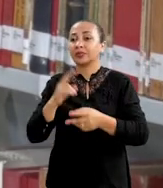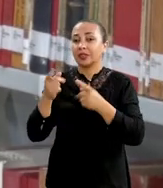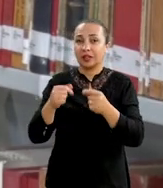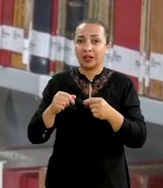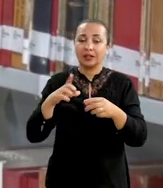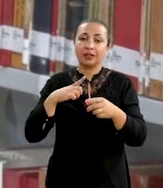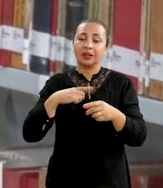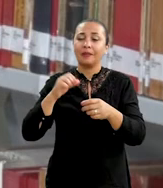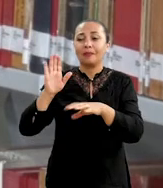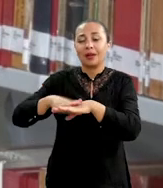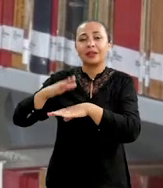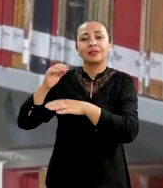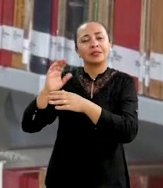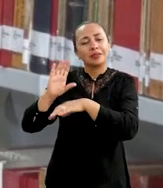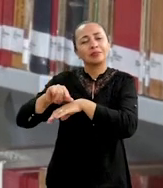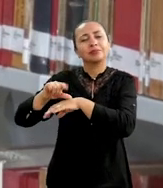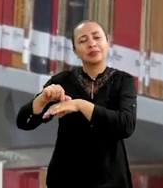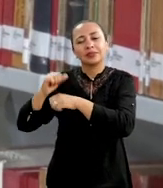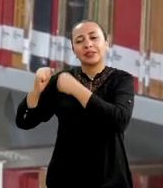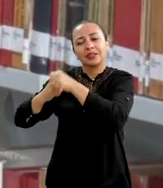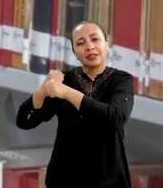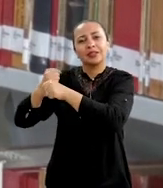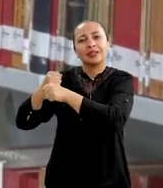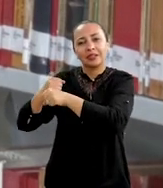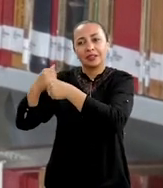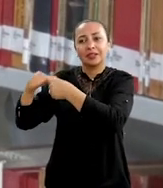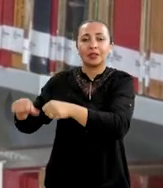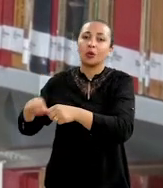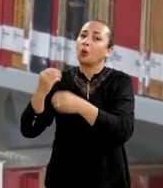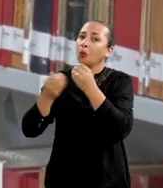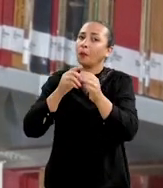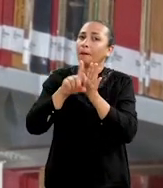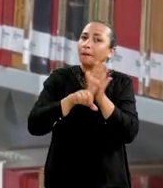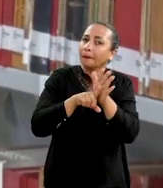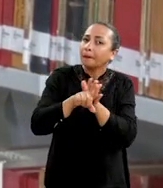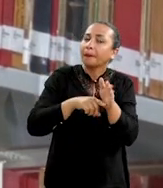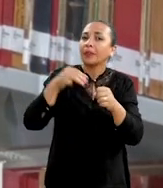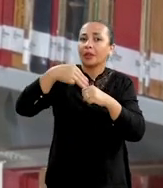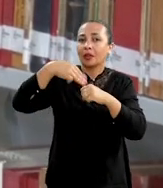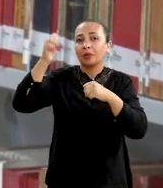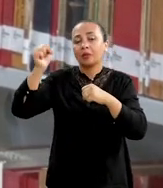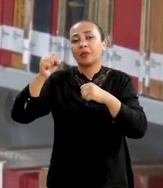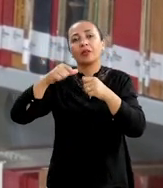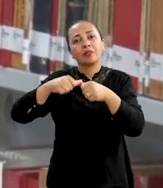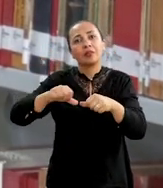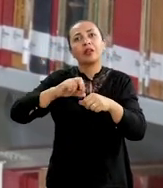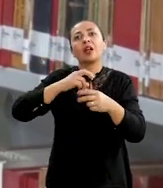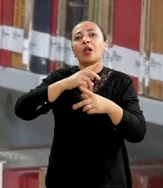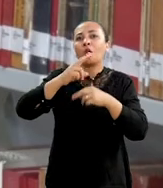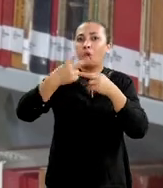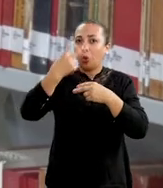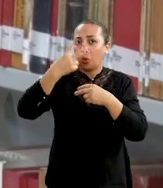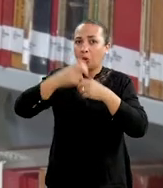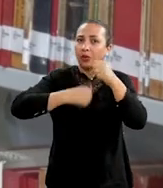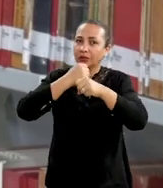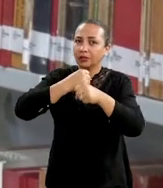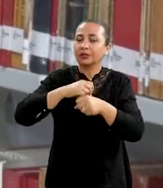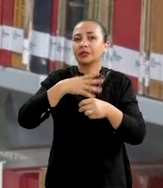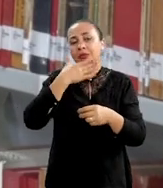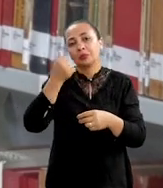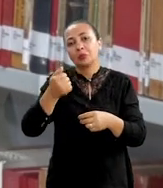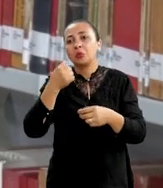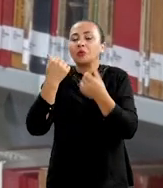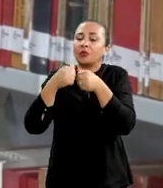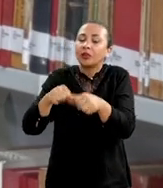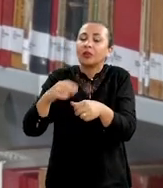muito mais tempo lá de cumprimento de pena, então a gente pensou, como a pesquisa, o mestrado se desenvolve ao longo de dois anos, é necessário que a tenha internos